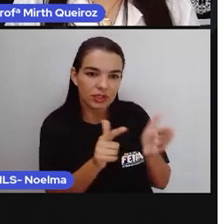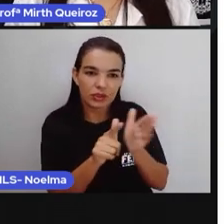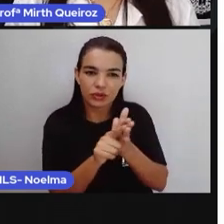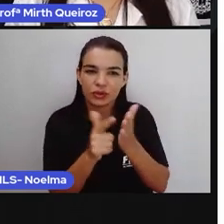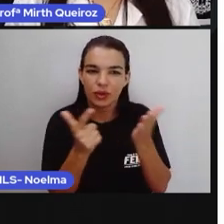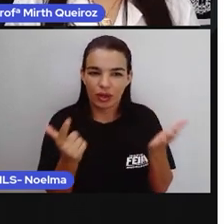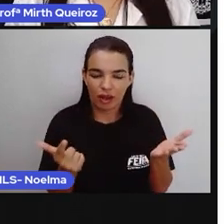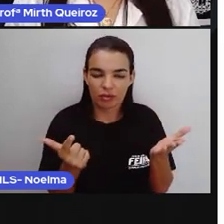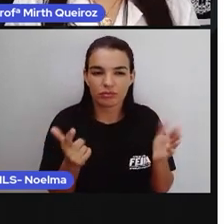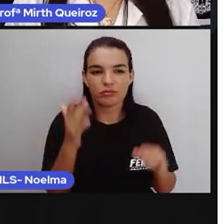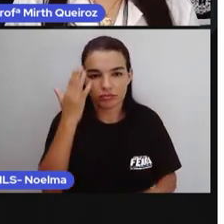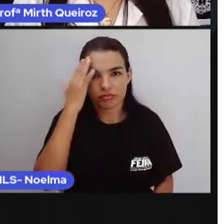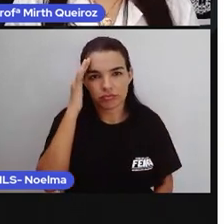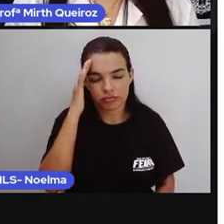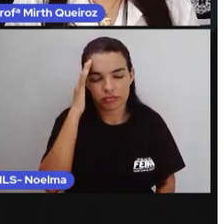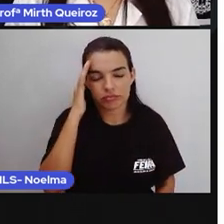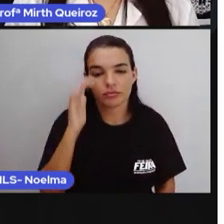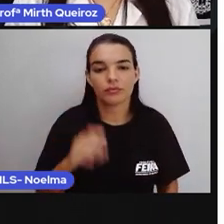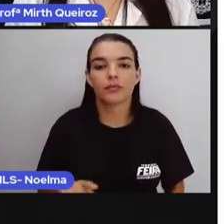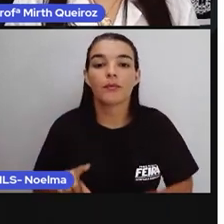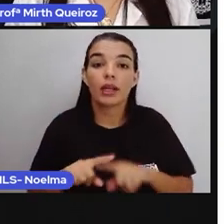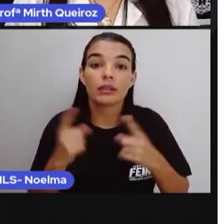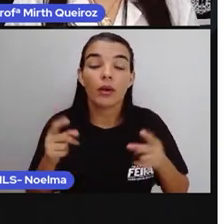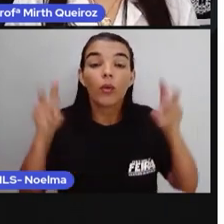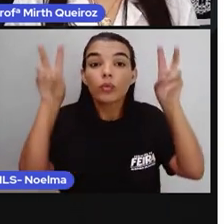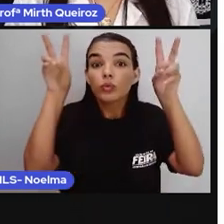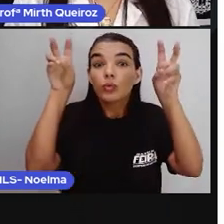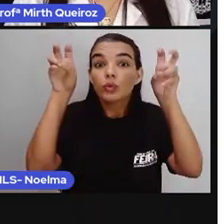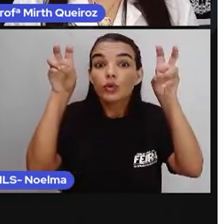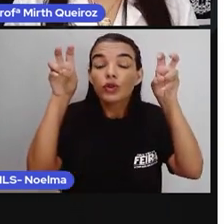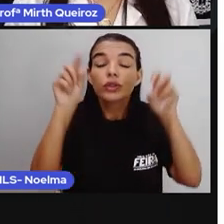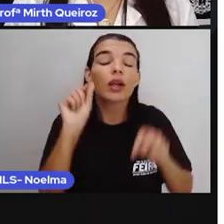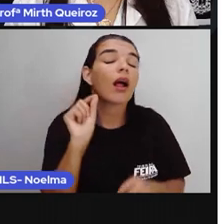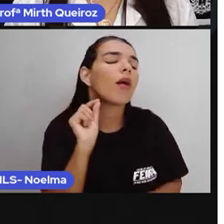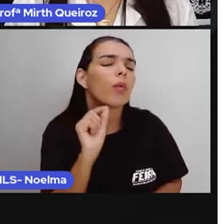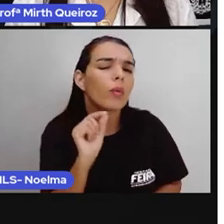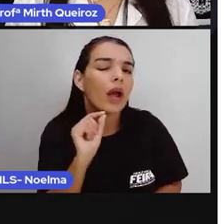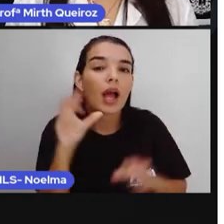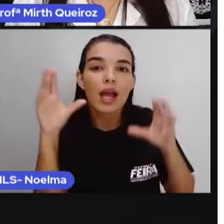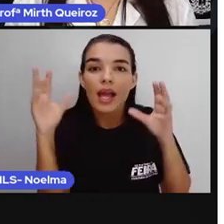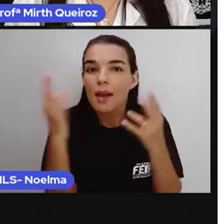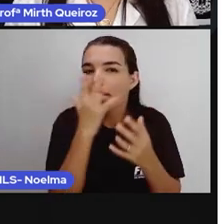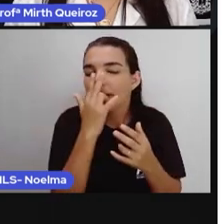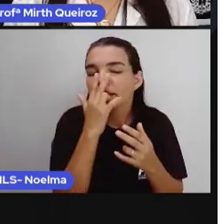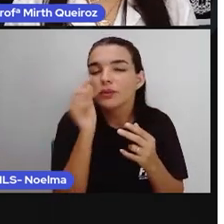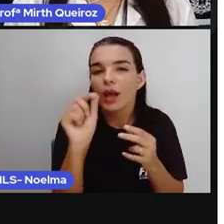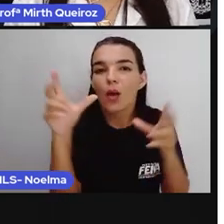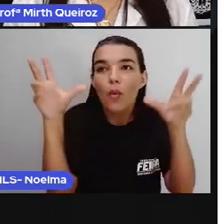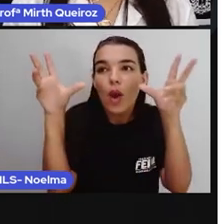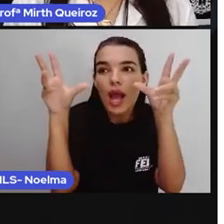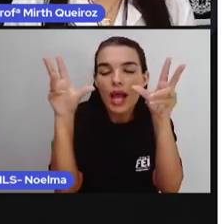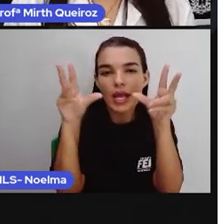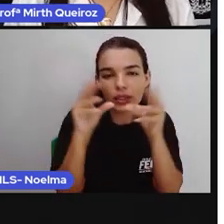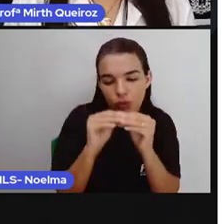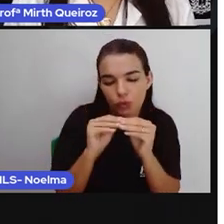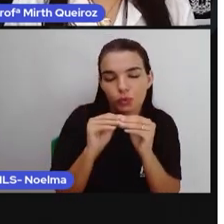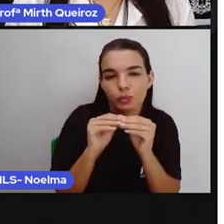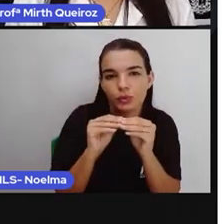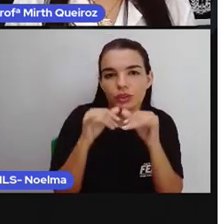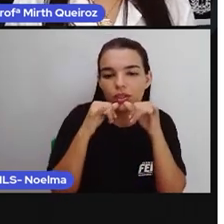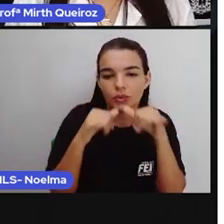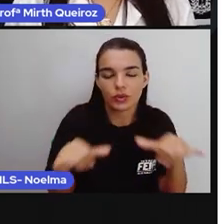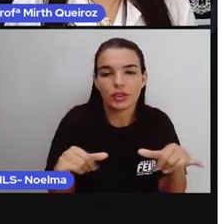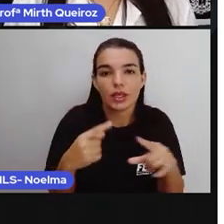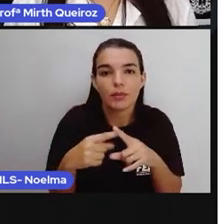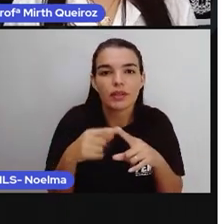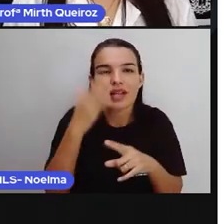Já no título, o título, ele é meio que um resumo da notícia, né? A partir do título, você já sabe o que tem